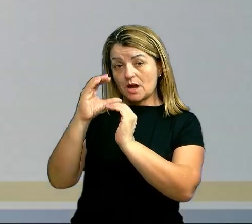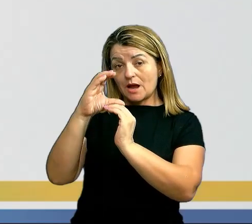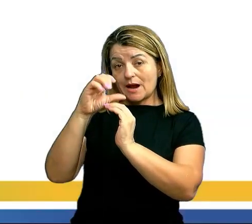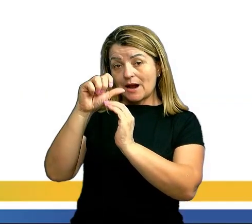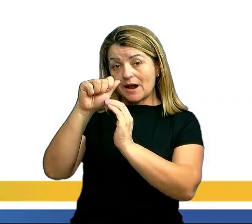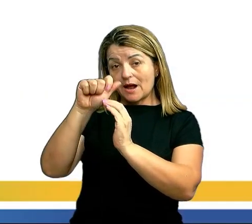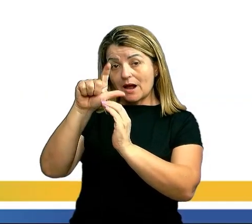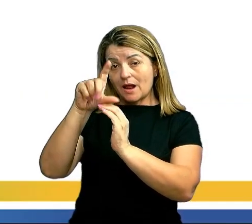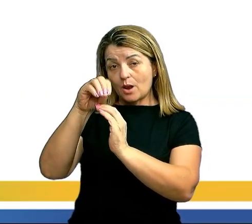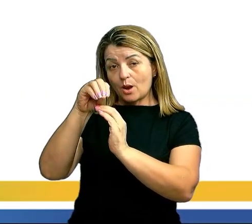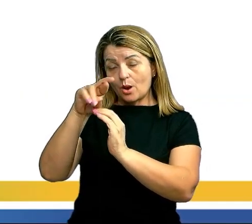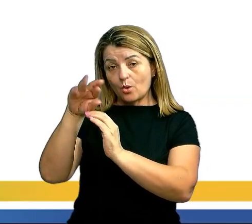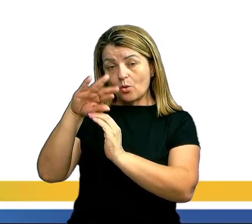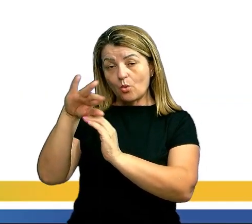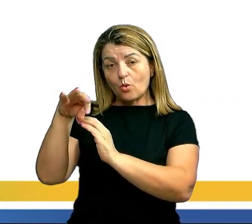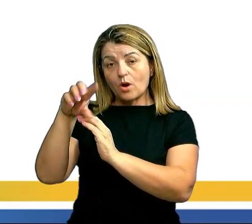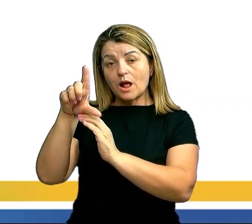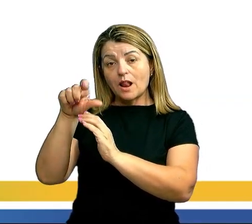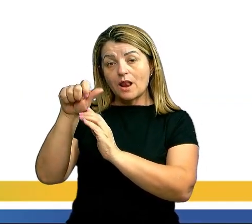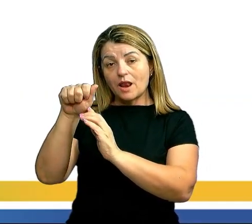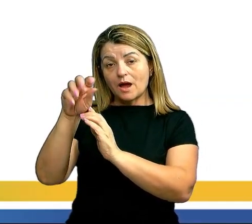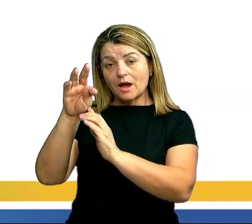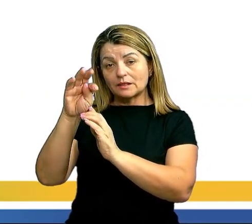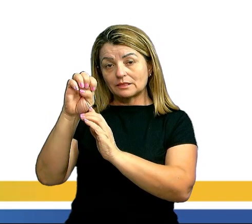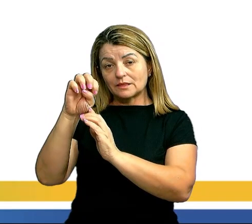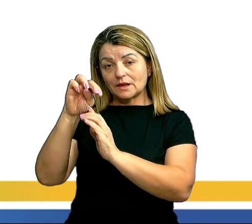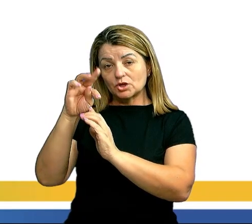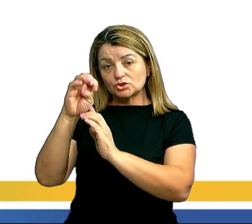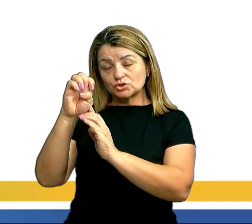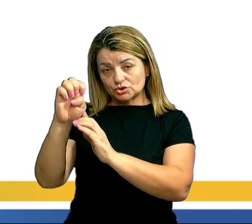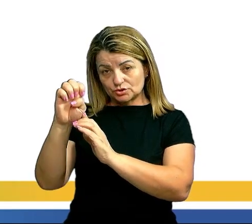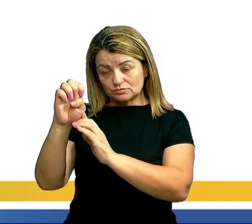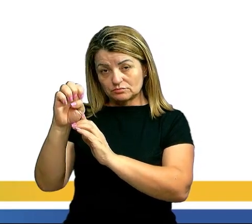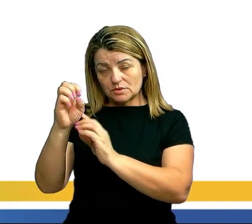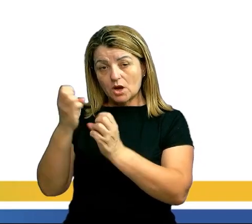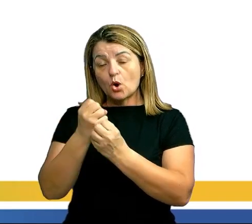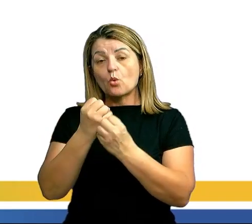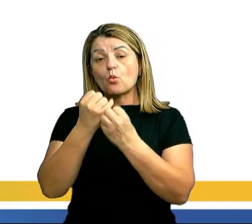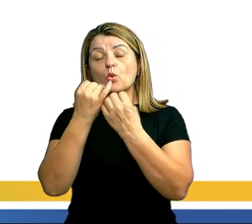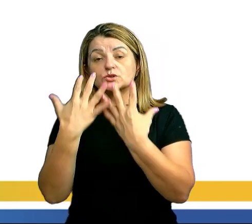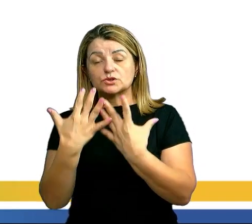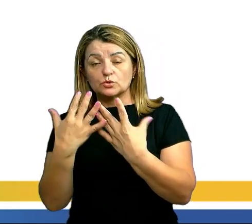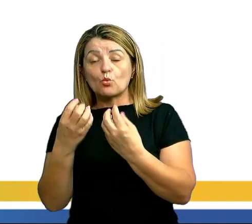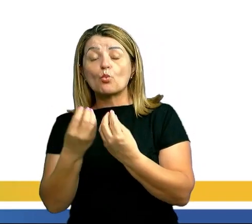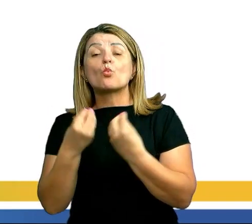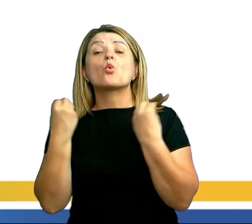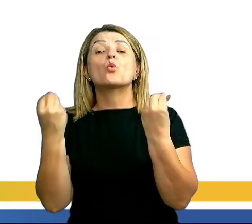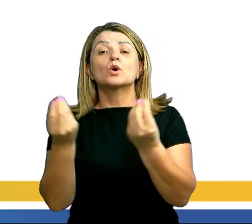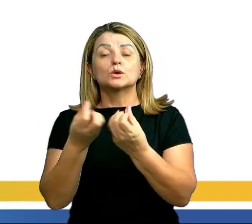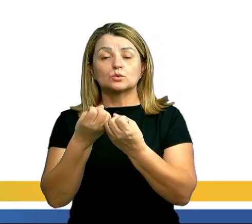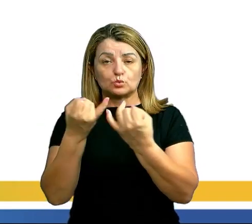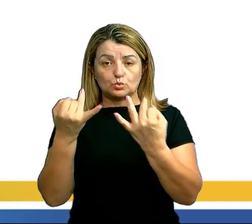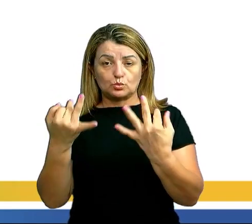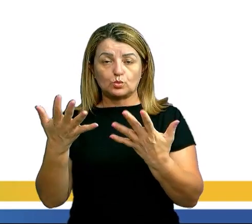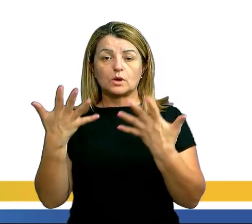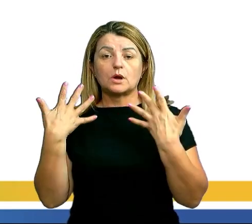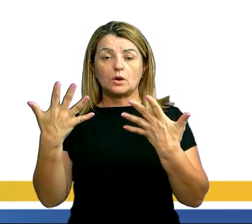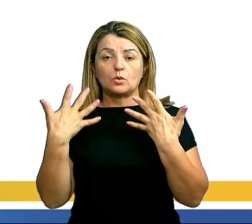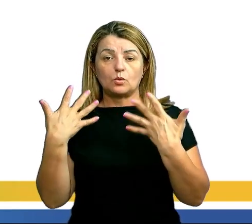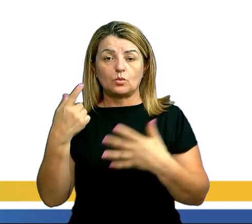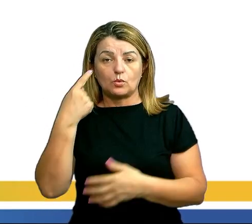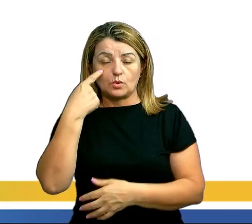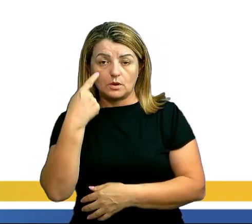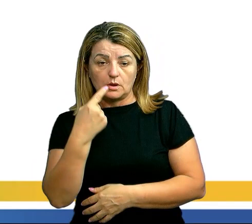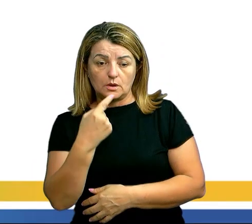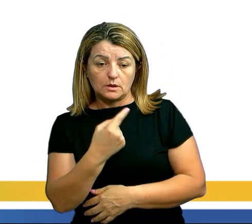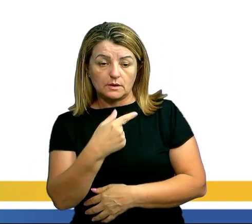latente. Então, o calor latente pode ser calculado como sendo a quantidade de calor, representado por essa letra Q, que vai ser igual a